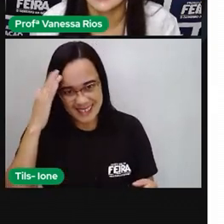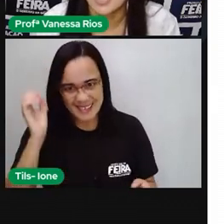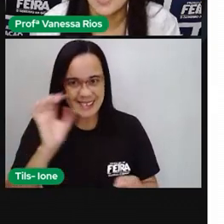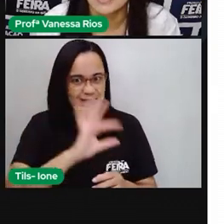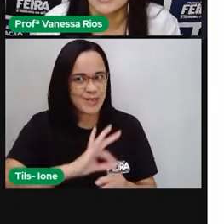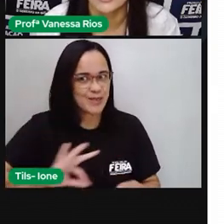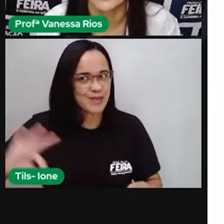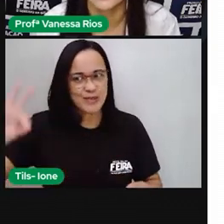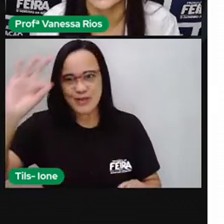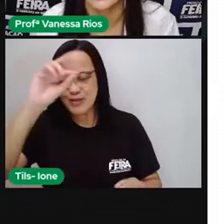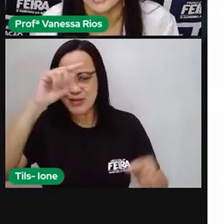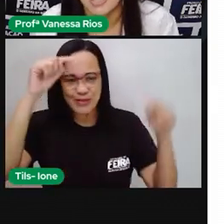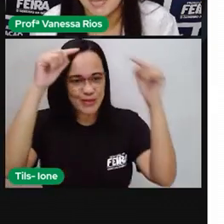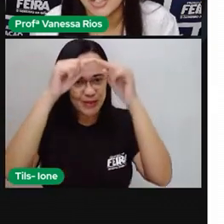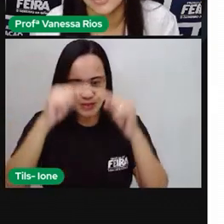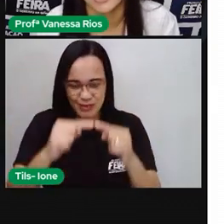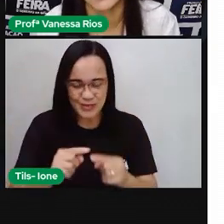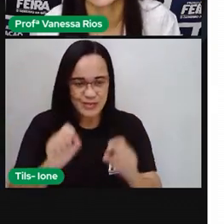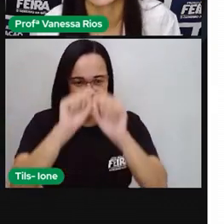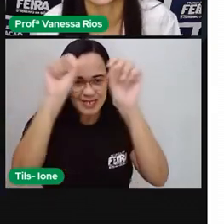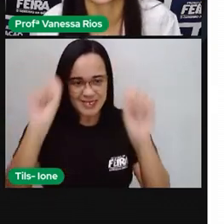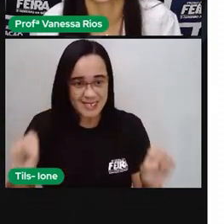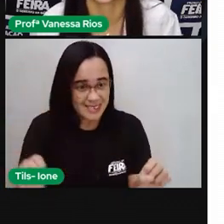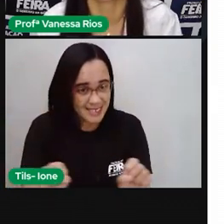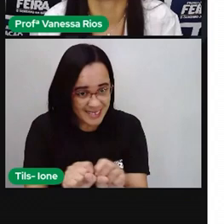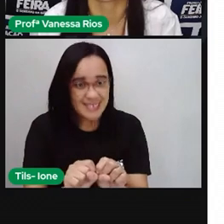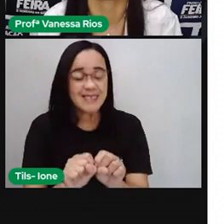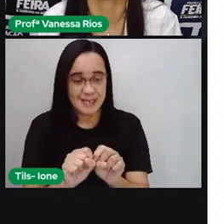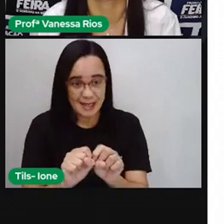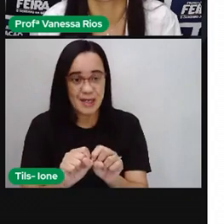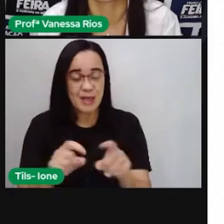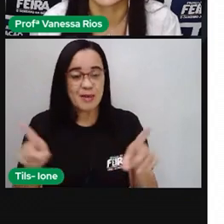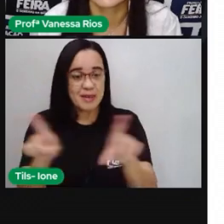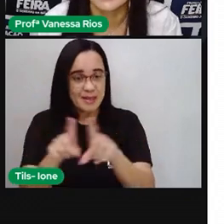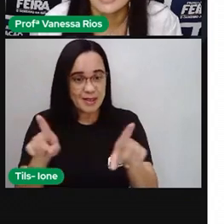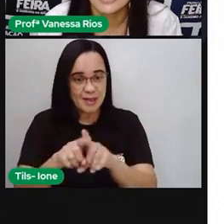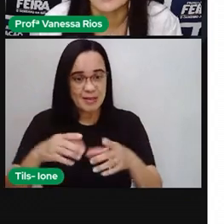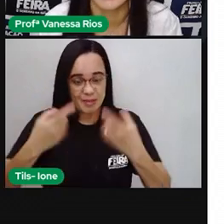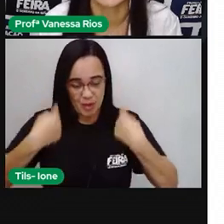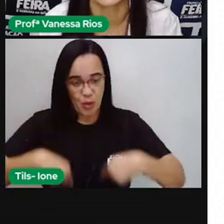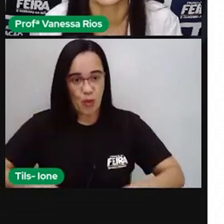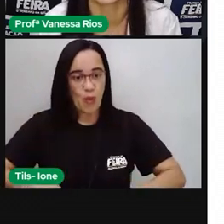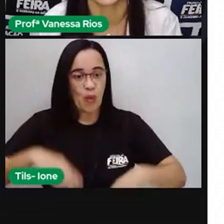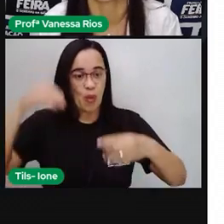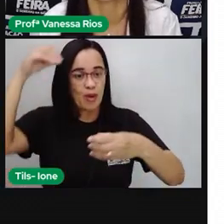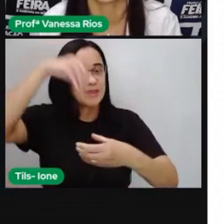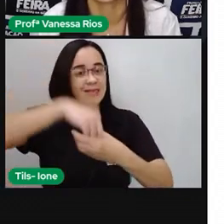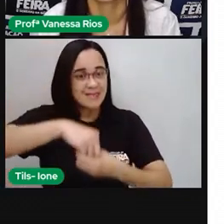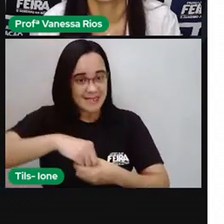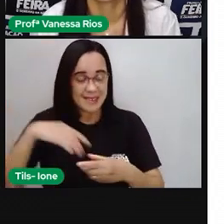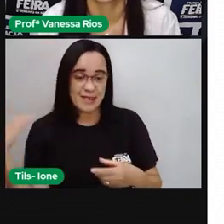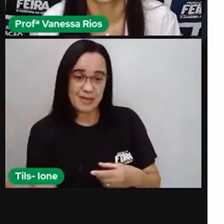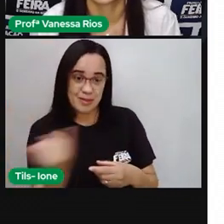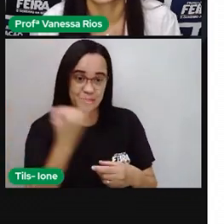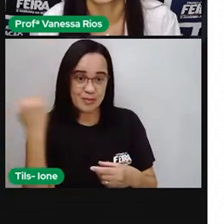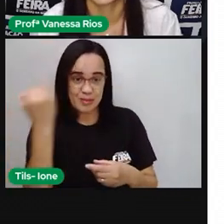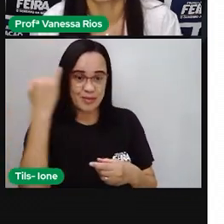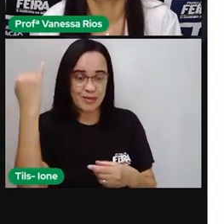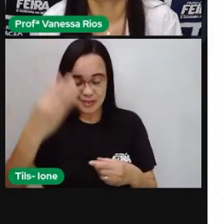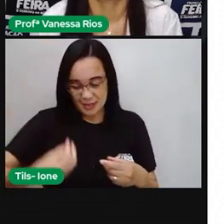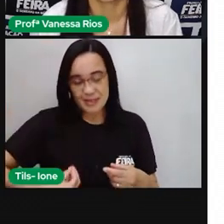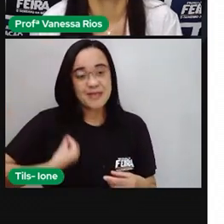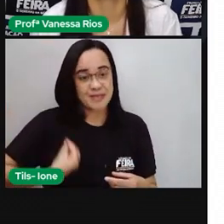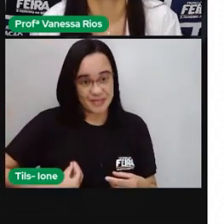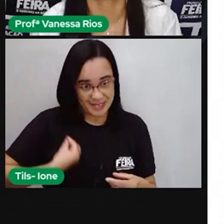a relação entre os nossos sistemas, não é? Quanto os nossos órgãos têm funções importantes para manter a nossa vida e quanto,